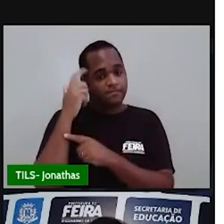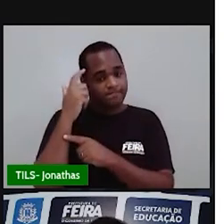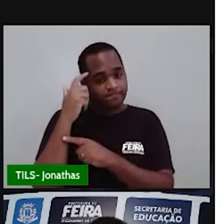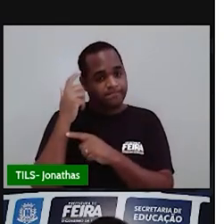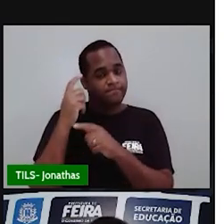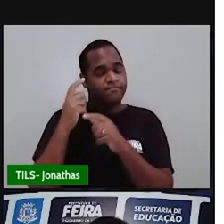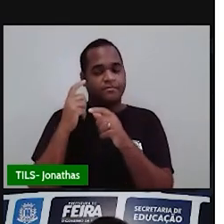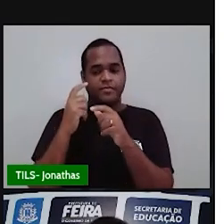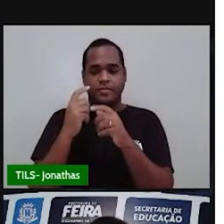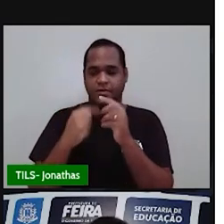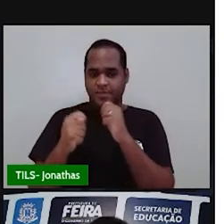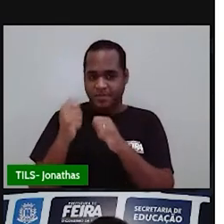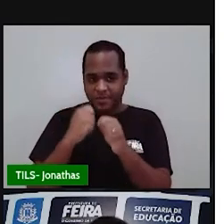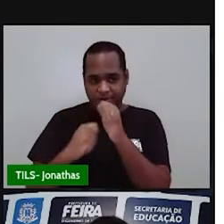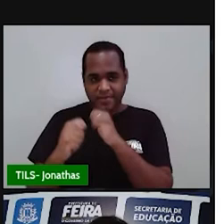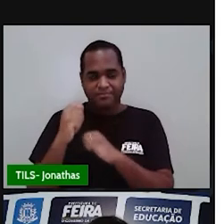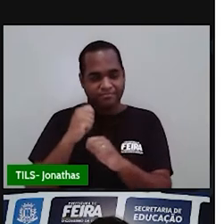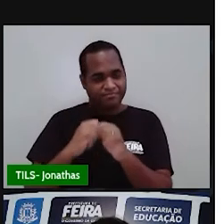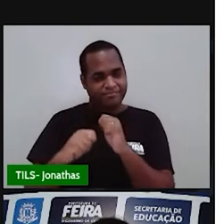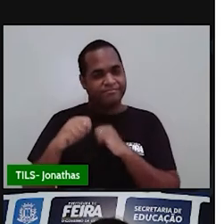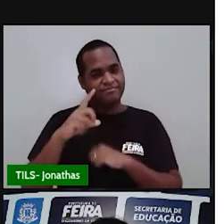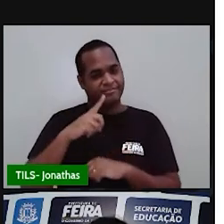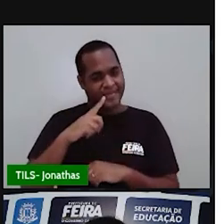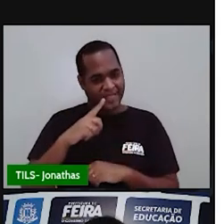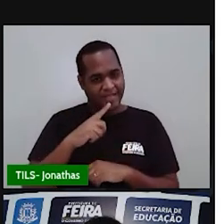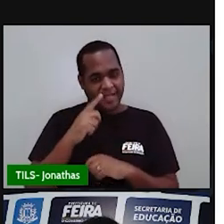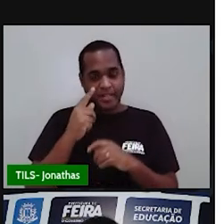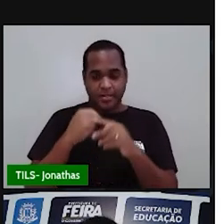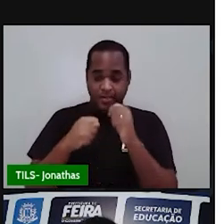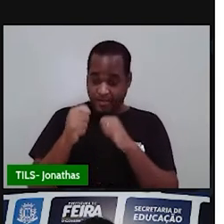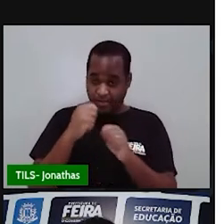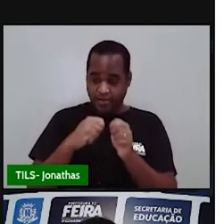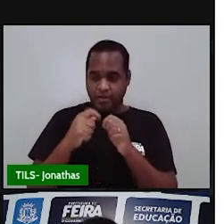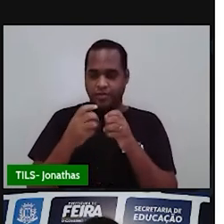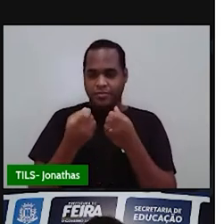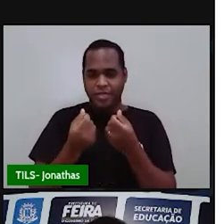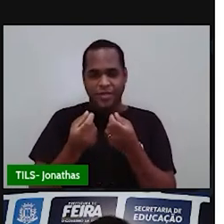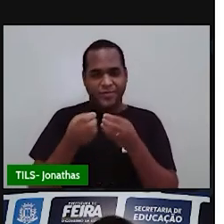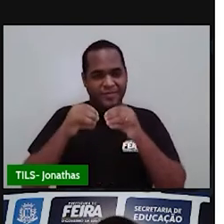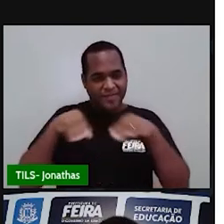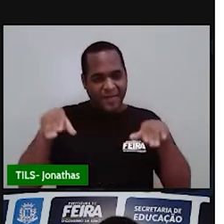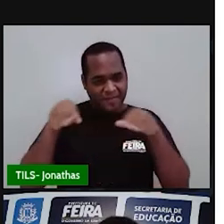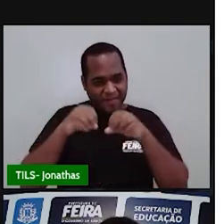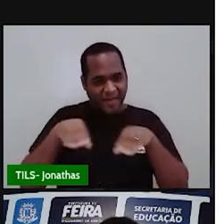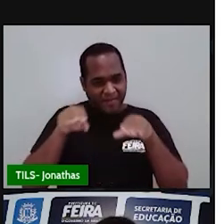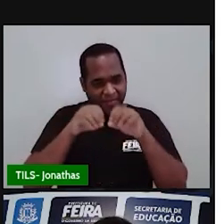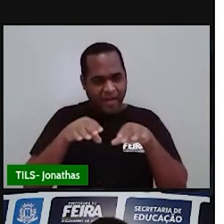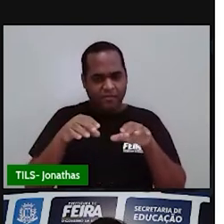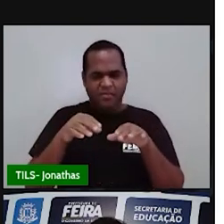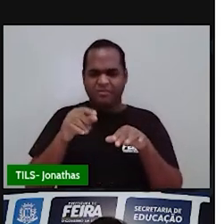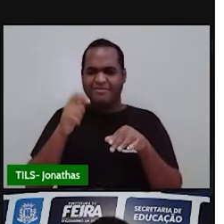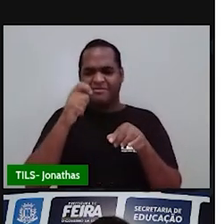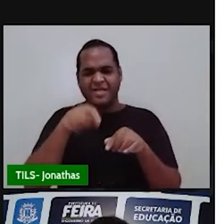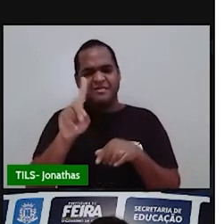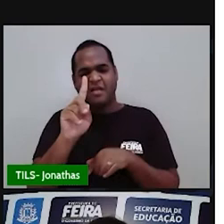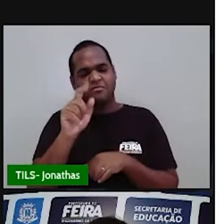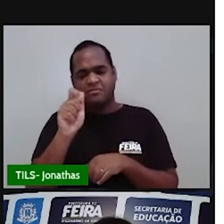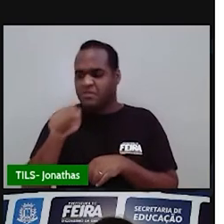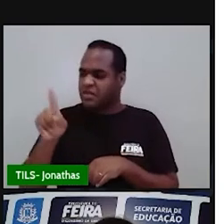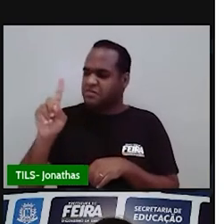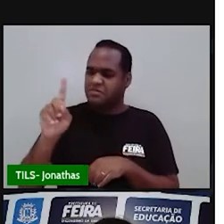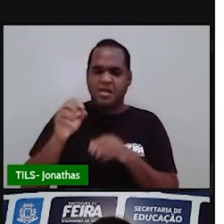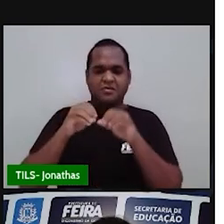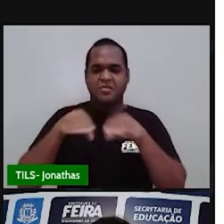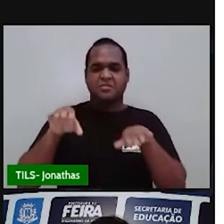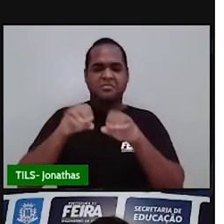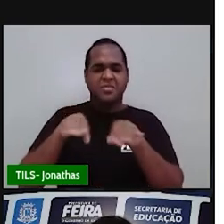financeira, né, para a gente não gastar demais sem necessidade. Às vezes,